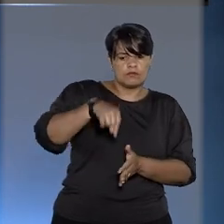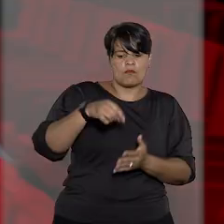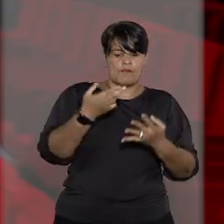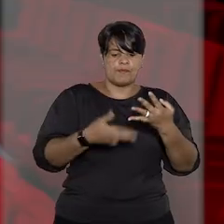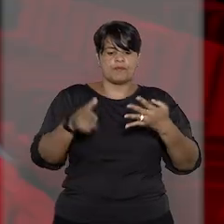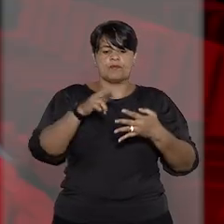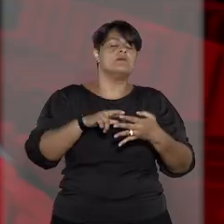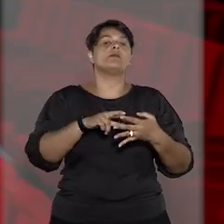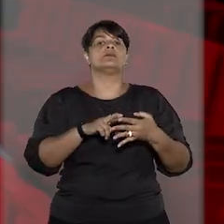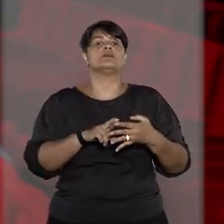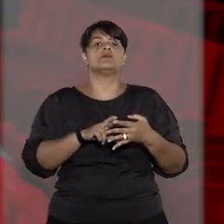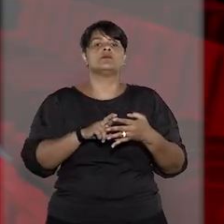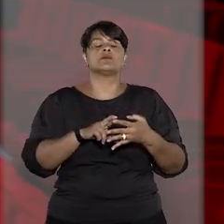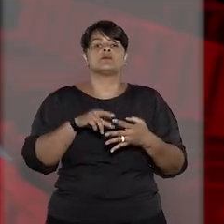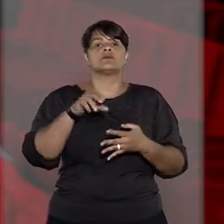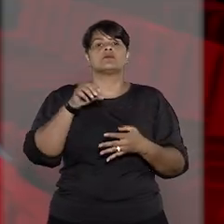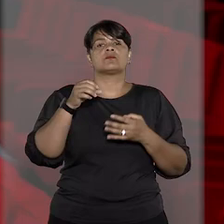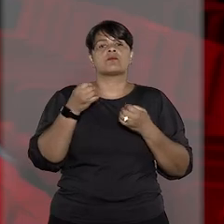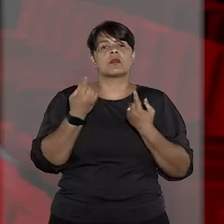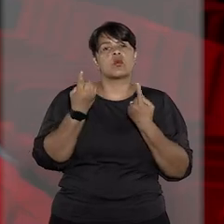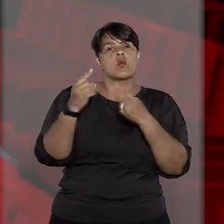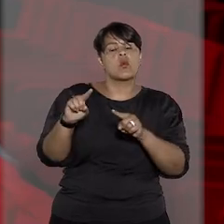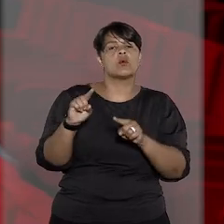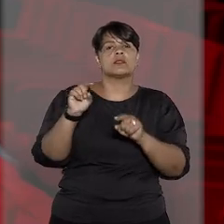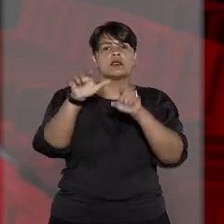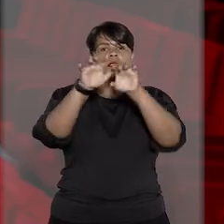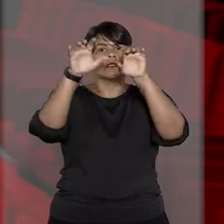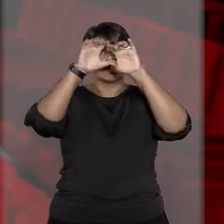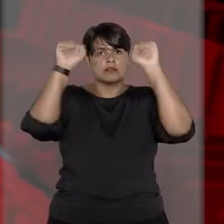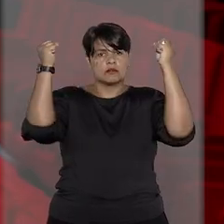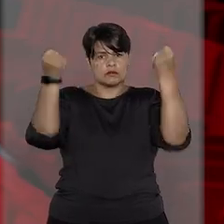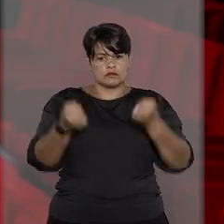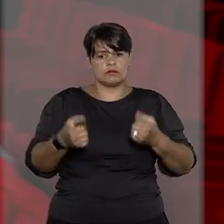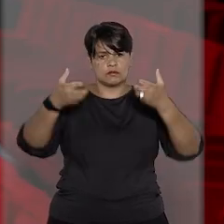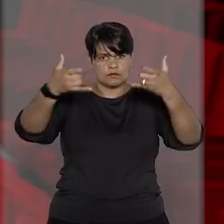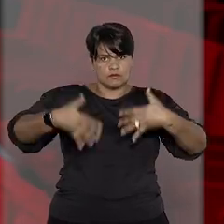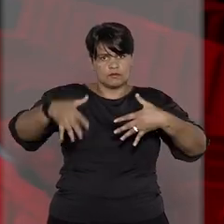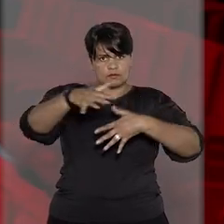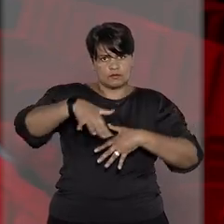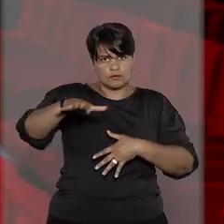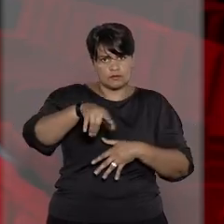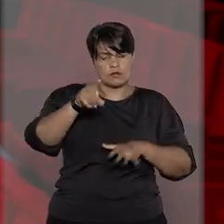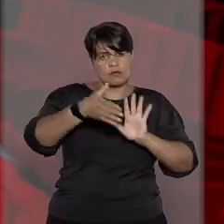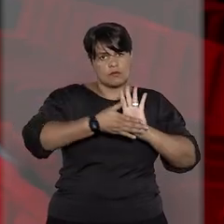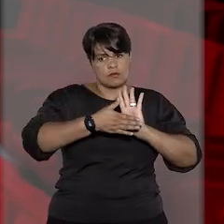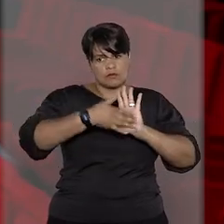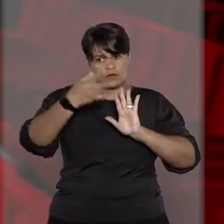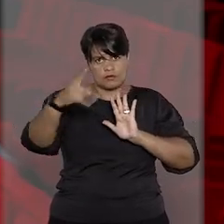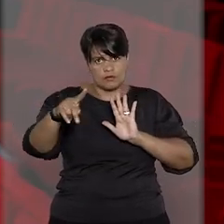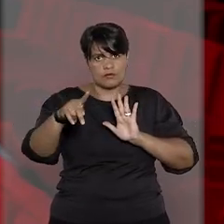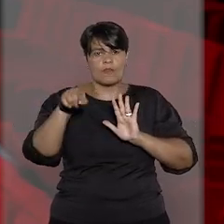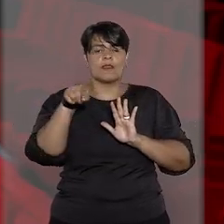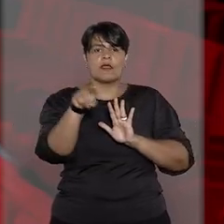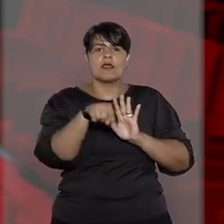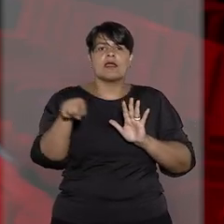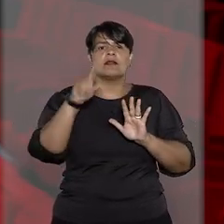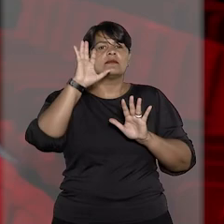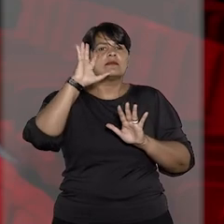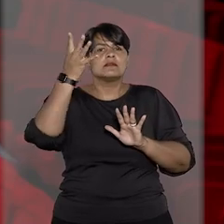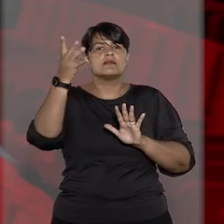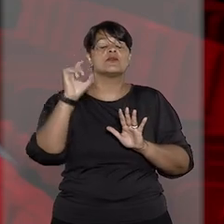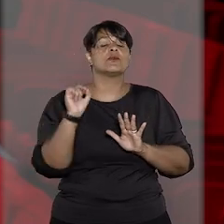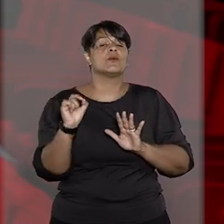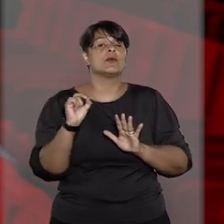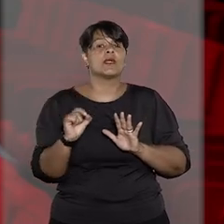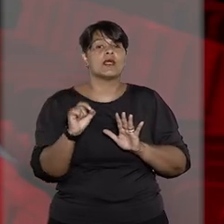contra a Córdão do Tribunal de Origem que em razão da rejeição da proposta pela Assembleia de Credores considerou